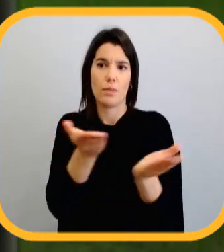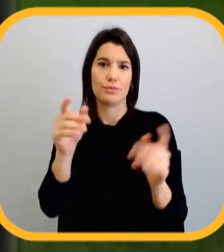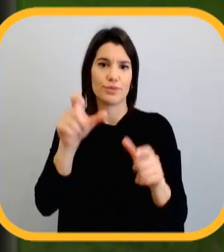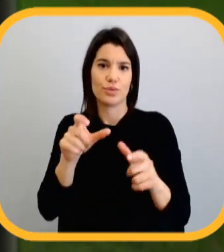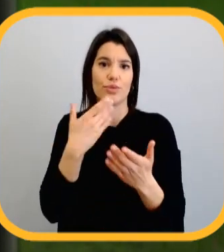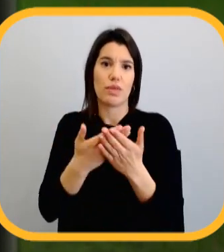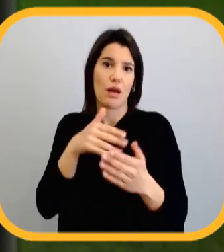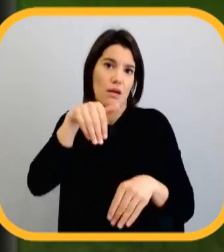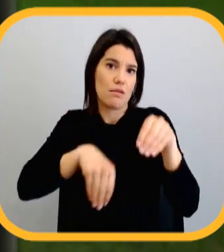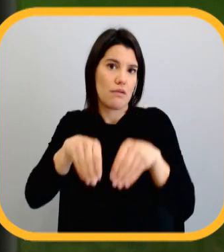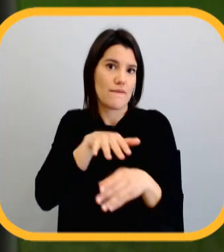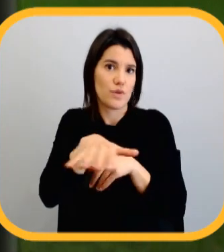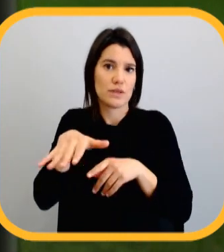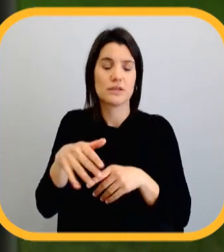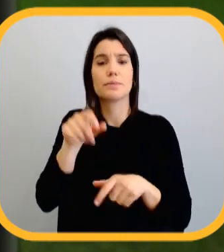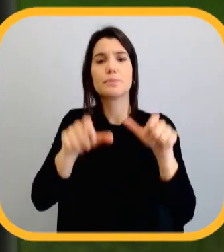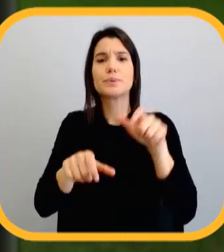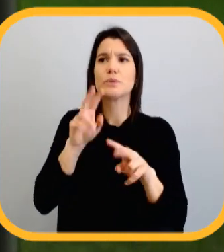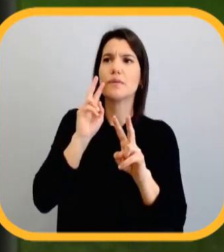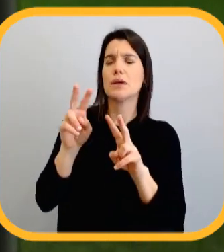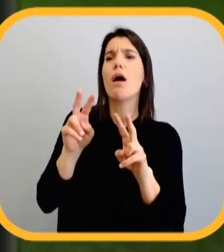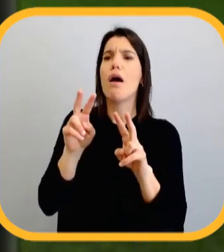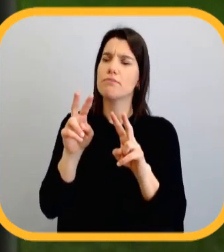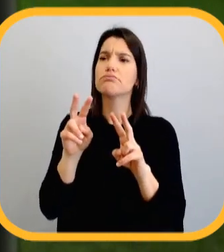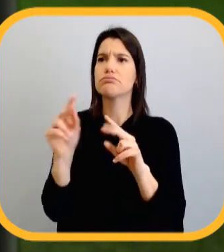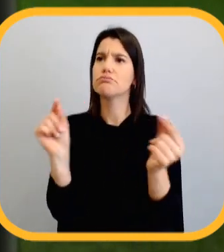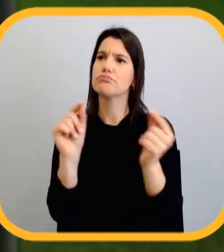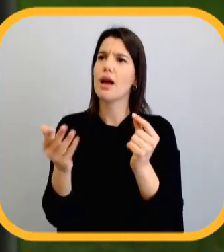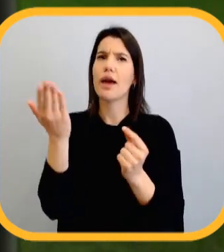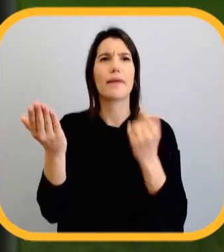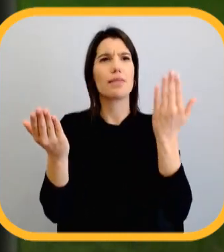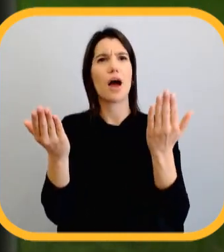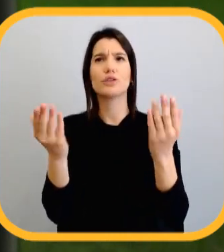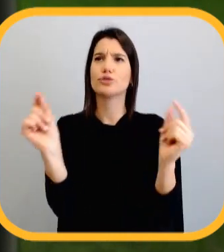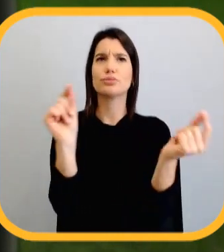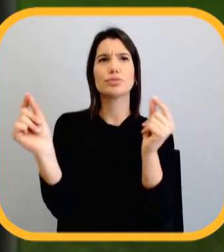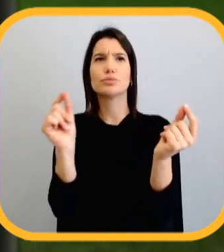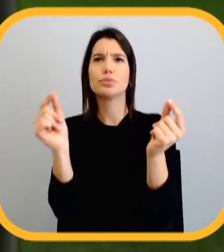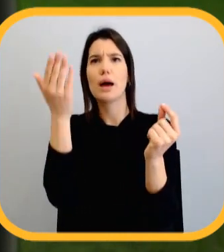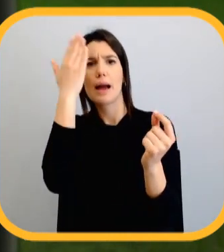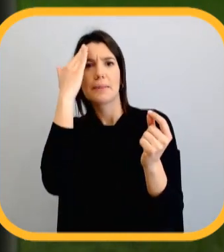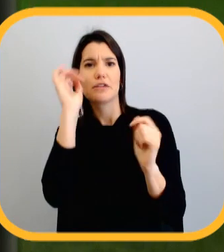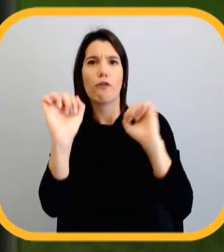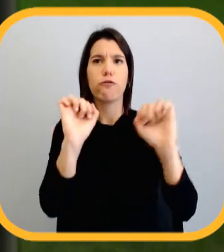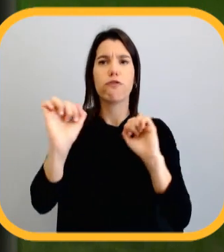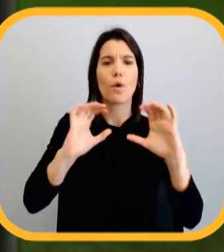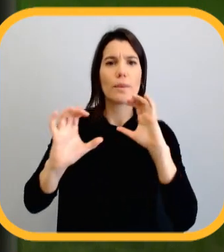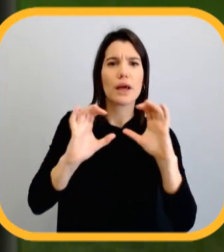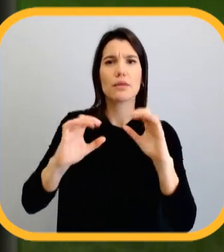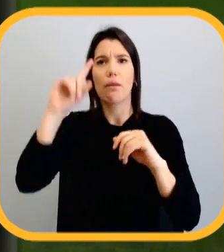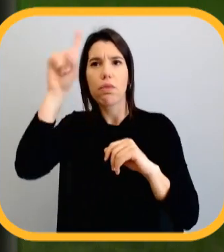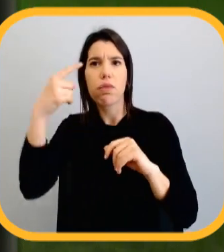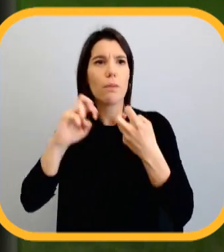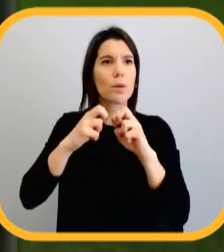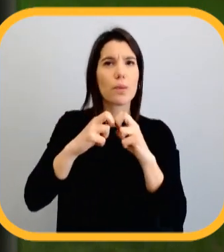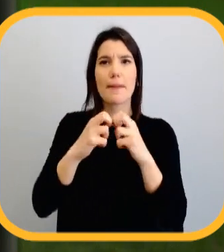pública durante as eleições. Proporcionam aos eleitores a oportunidade de verem os candidatos lado a lado, permitindo-lhes comparar as suas capacidades comunicativas,